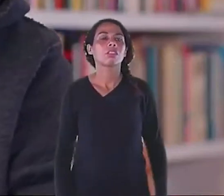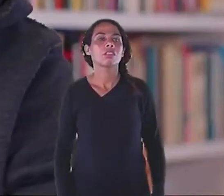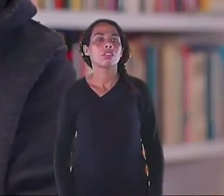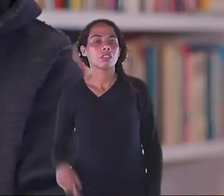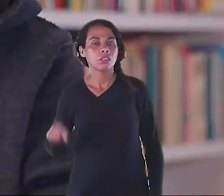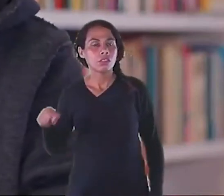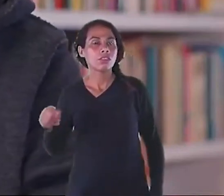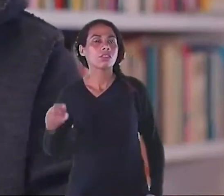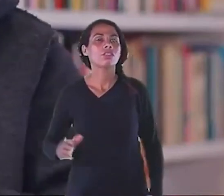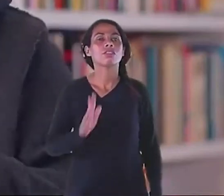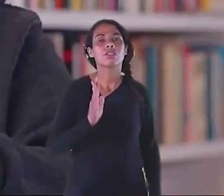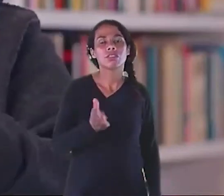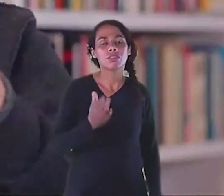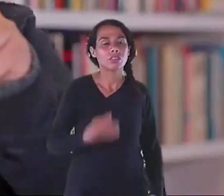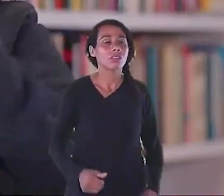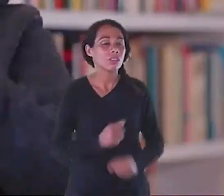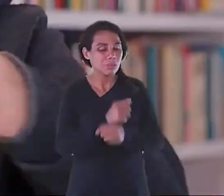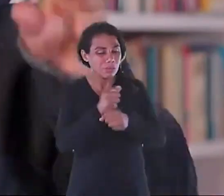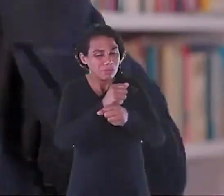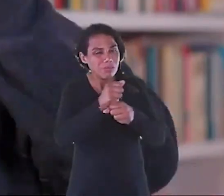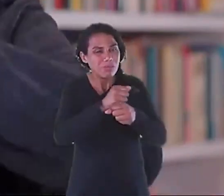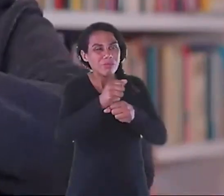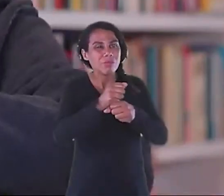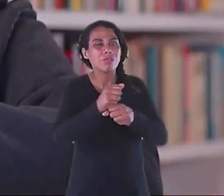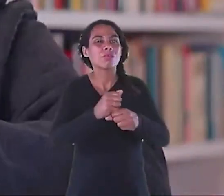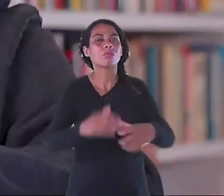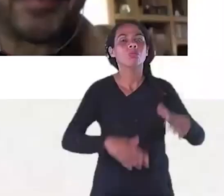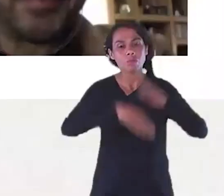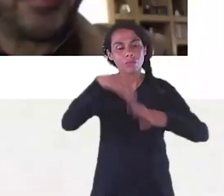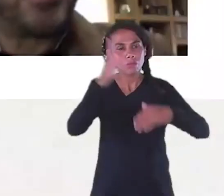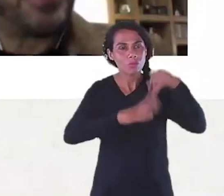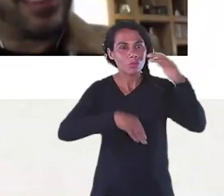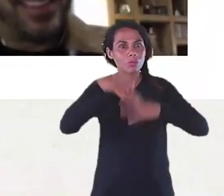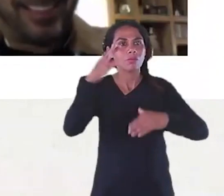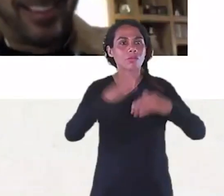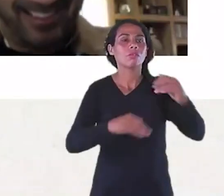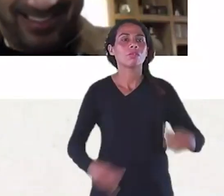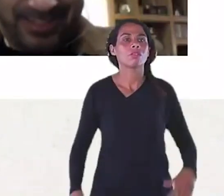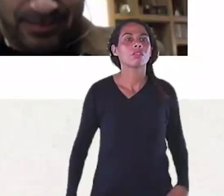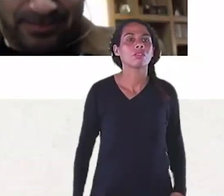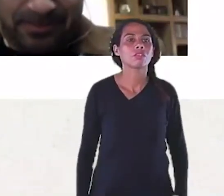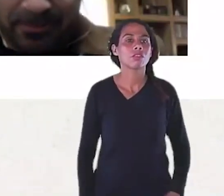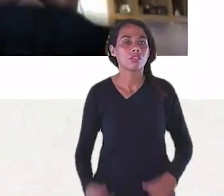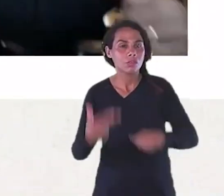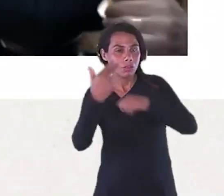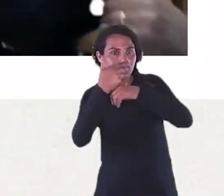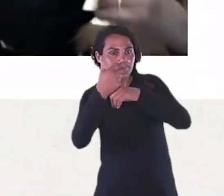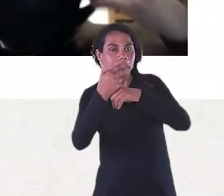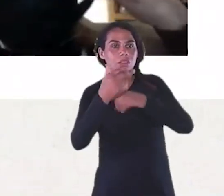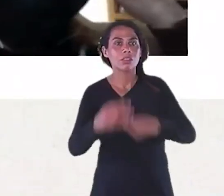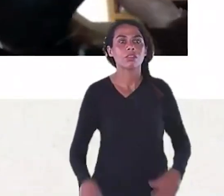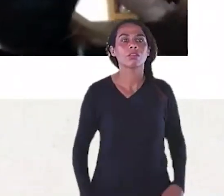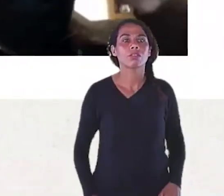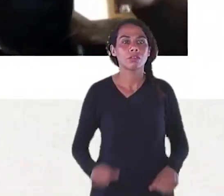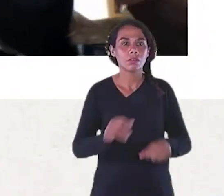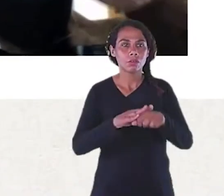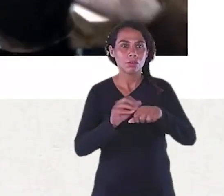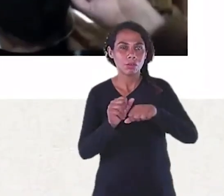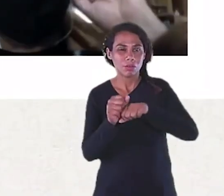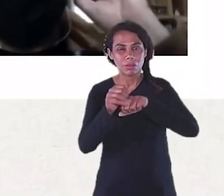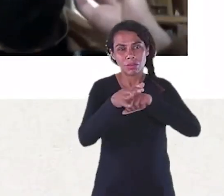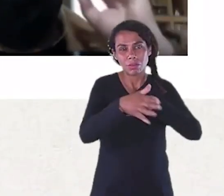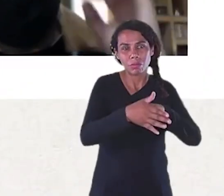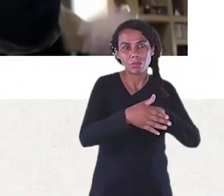a gente combinou de fazer uma coisa que eu vou fazer. parou tudo, parou tudo. Vamos lá, Dijon. Afonso Borges e o seu convidado,